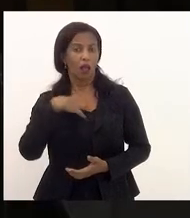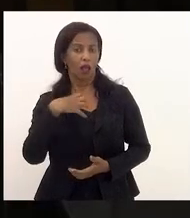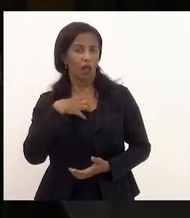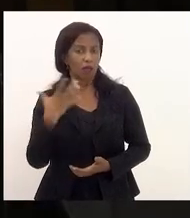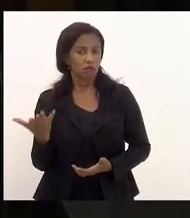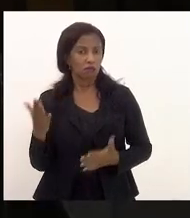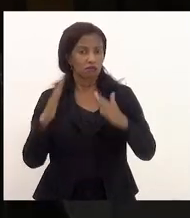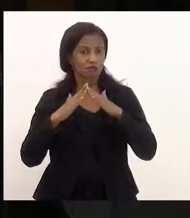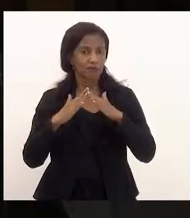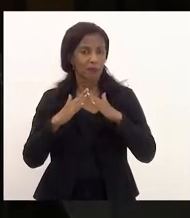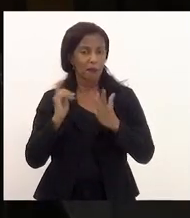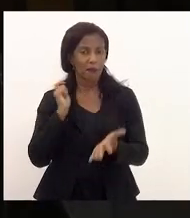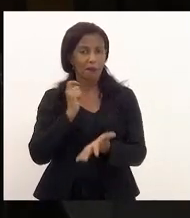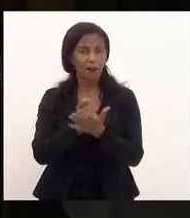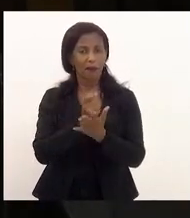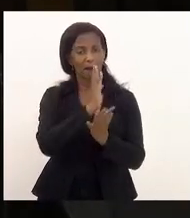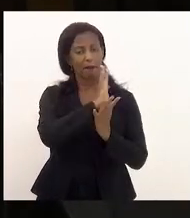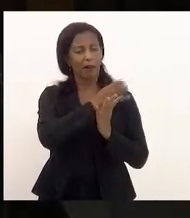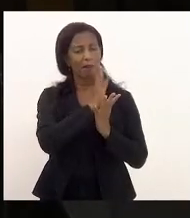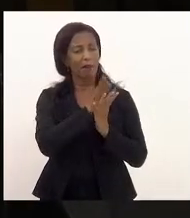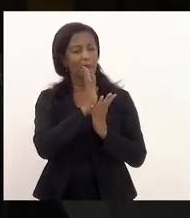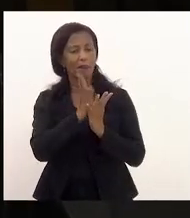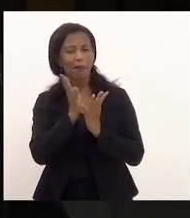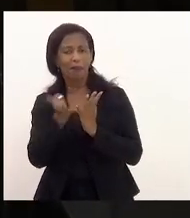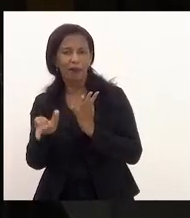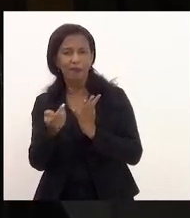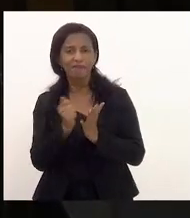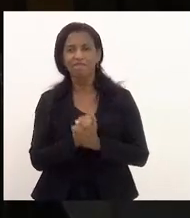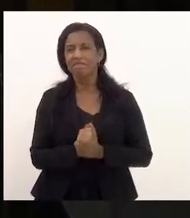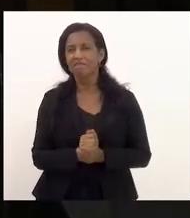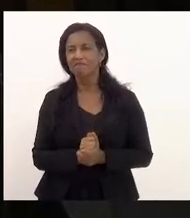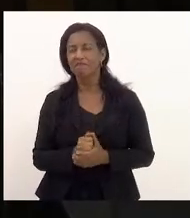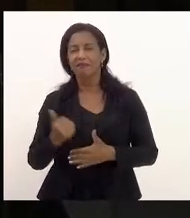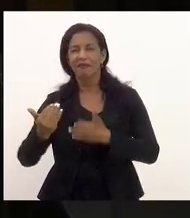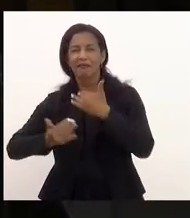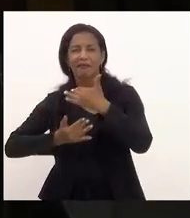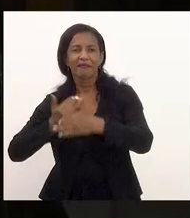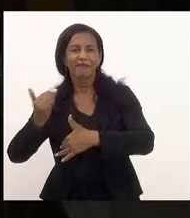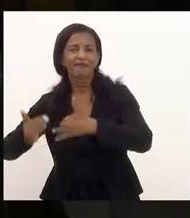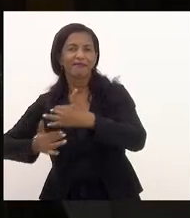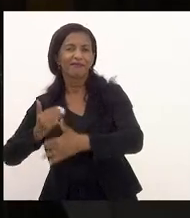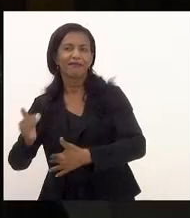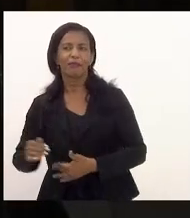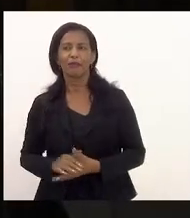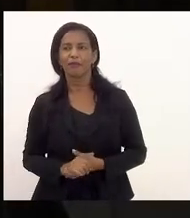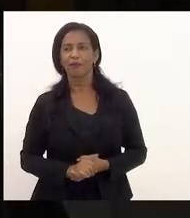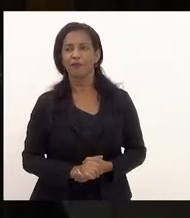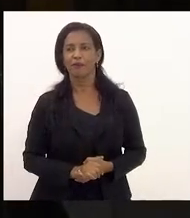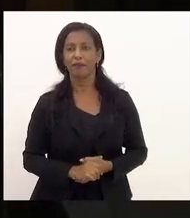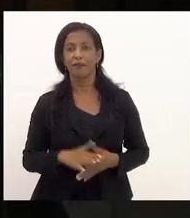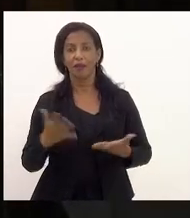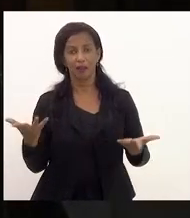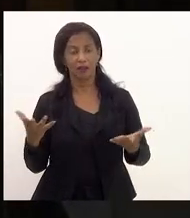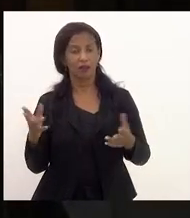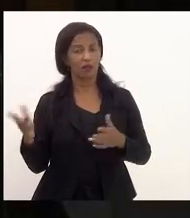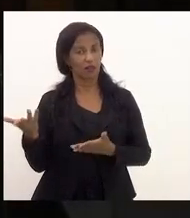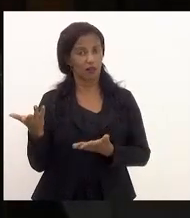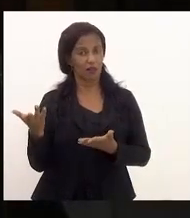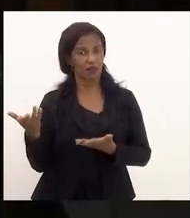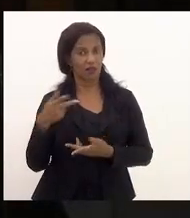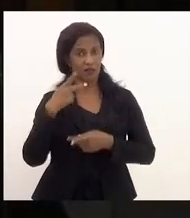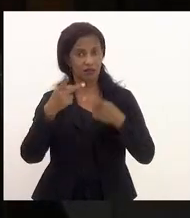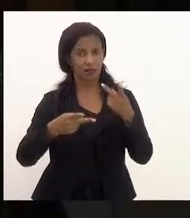para pagar o que deve em suaves prestações. Então, é nesses termos